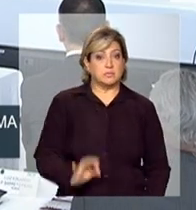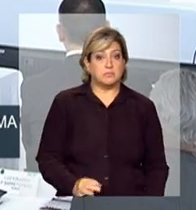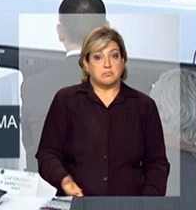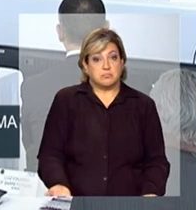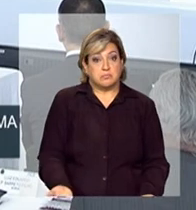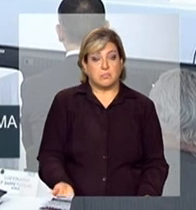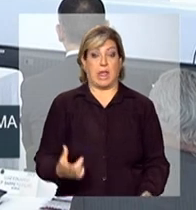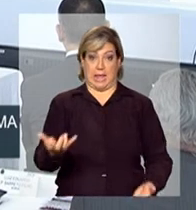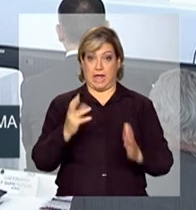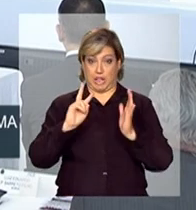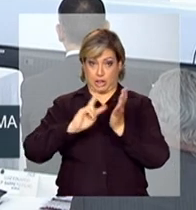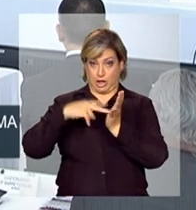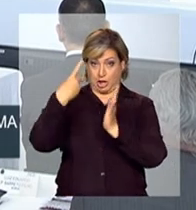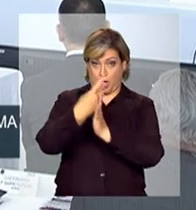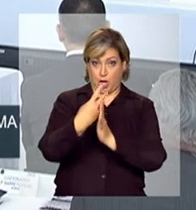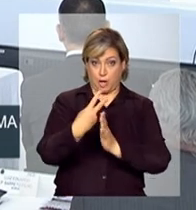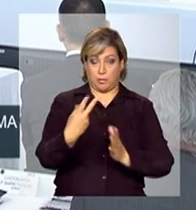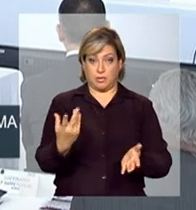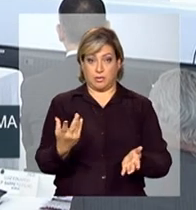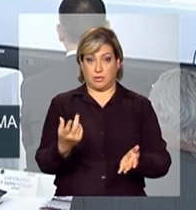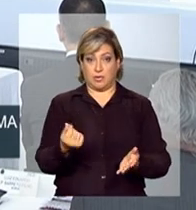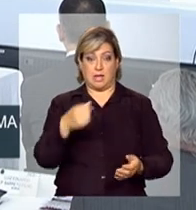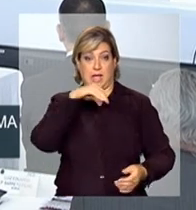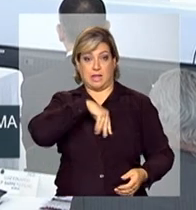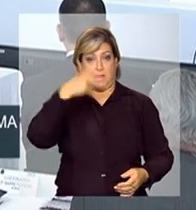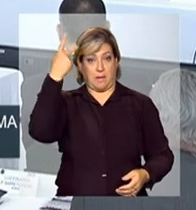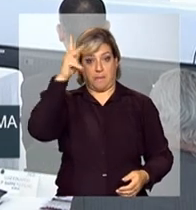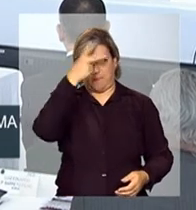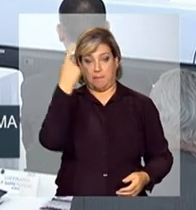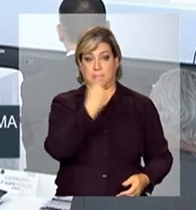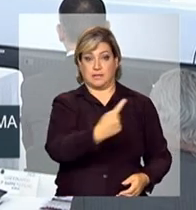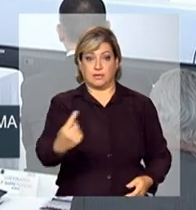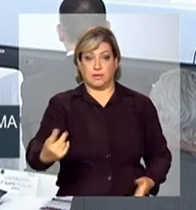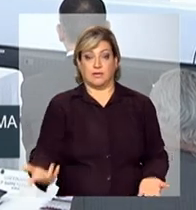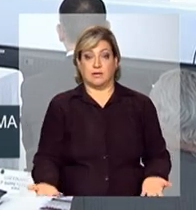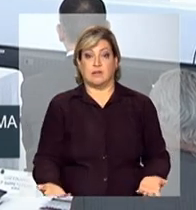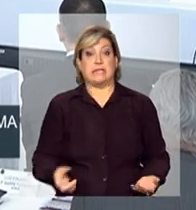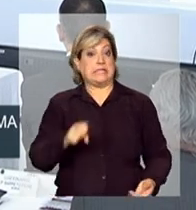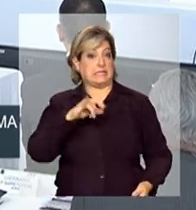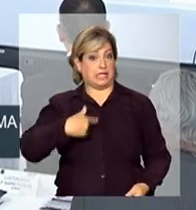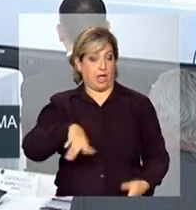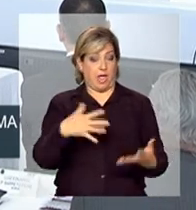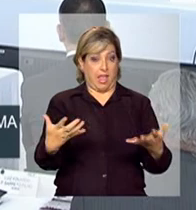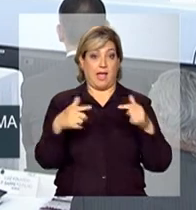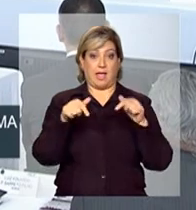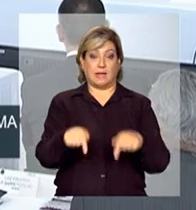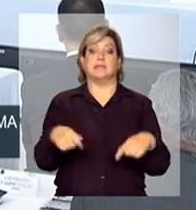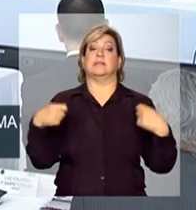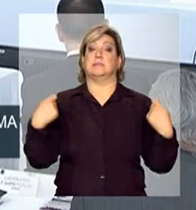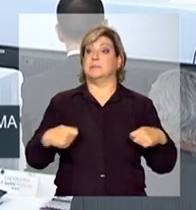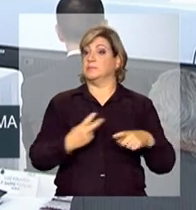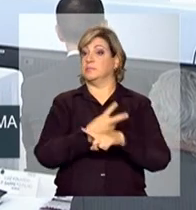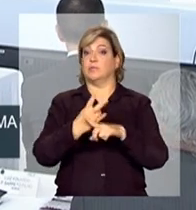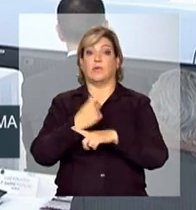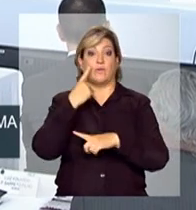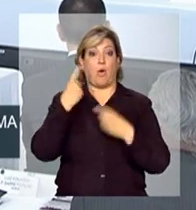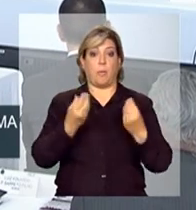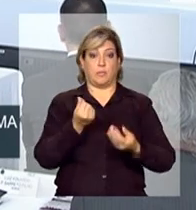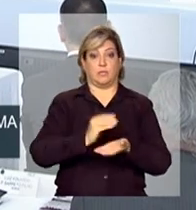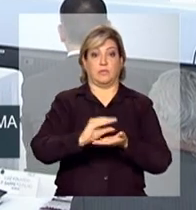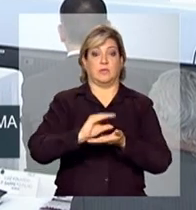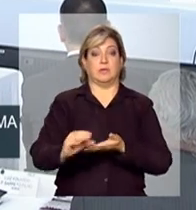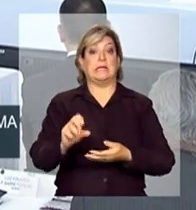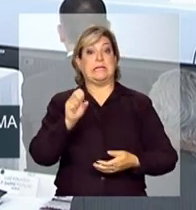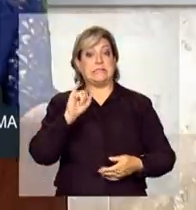Queremos dobrar a renda per capita? Se queremos isso, temos de providenciar investimento. Se temos de